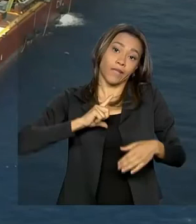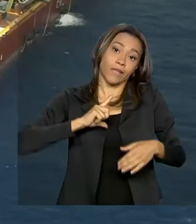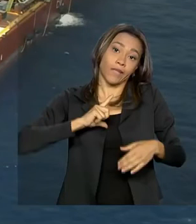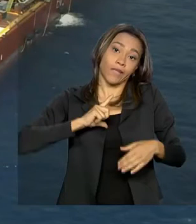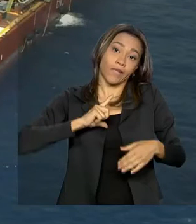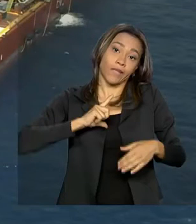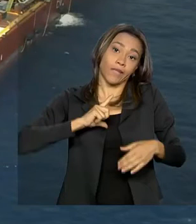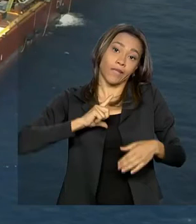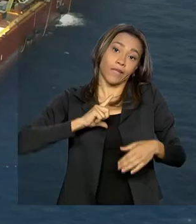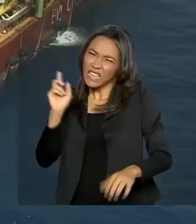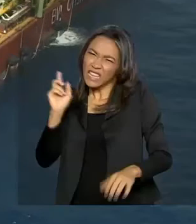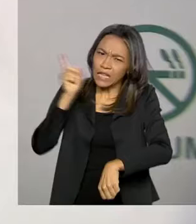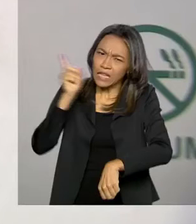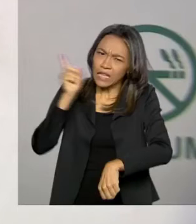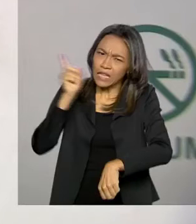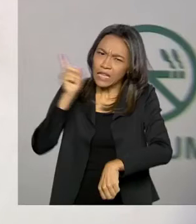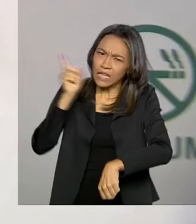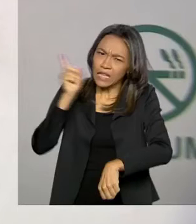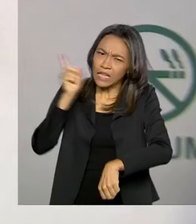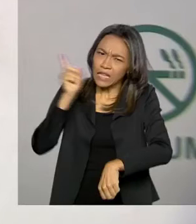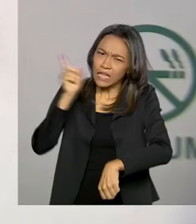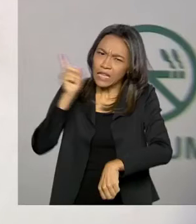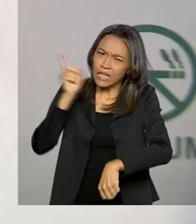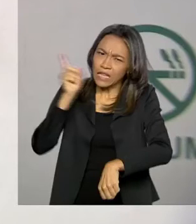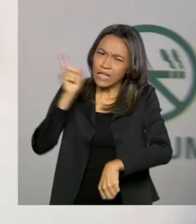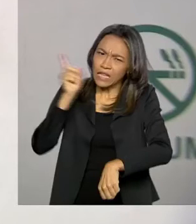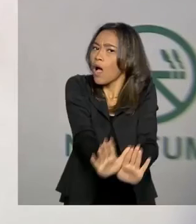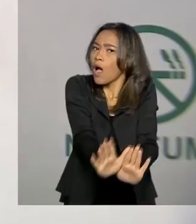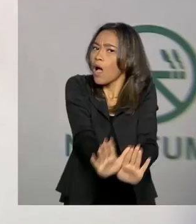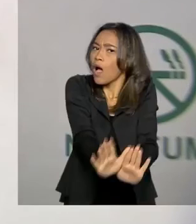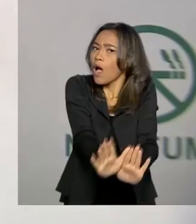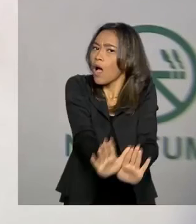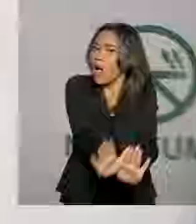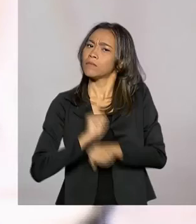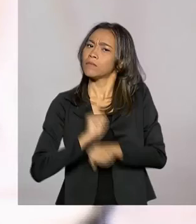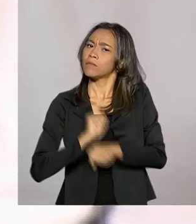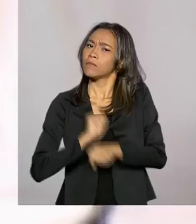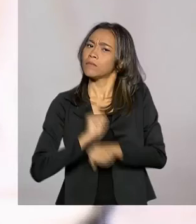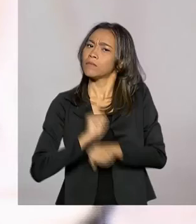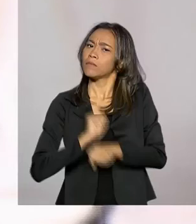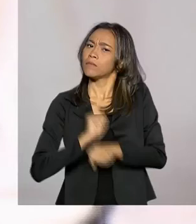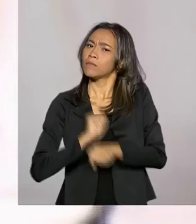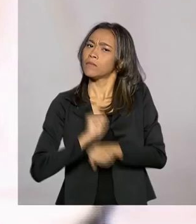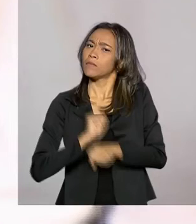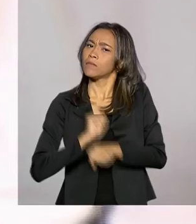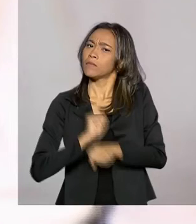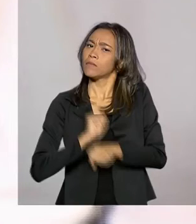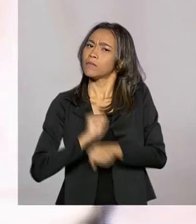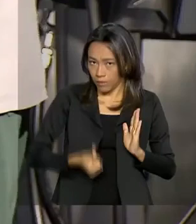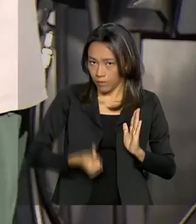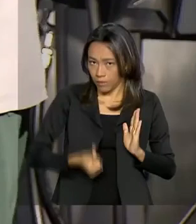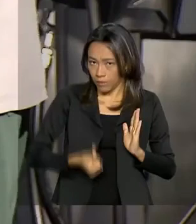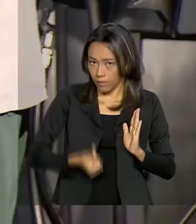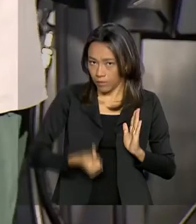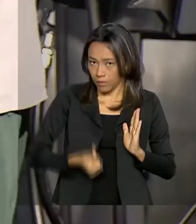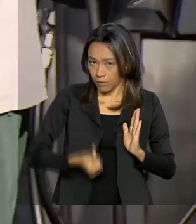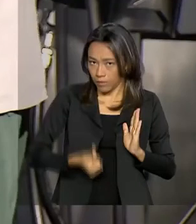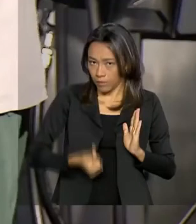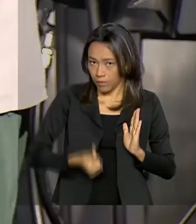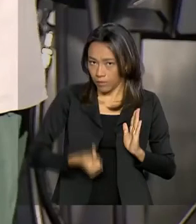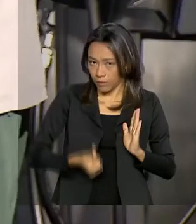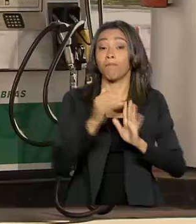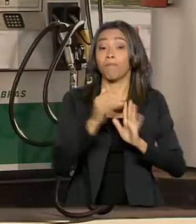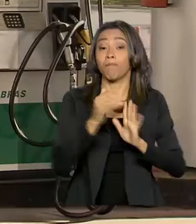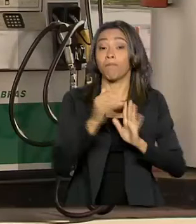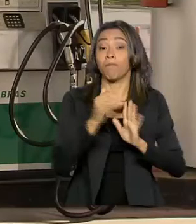não é feito automaticamente. Há uma janela de tempo de seis meses e a decisão depende exclusivamente da